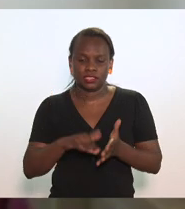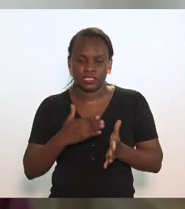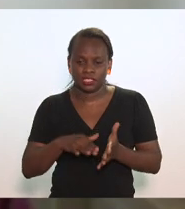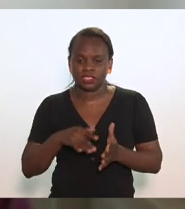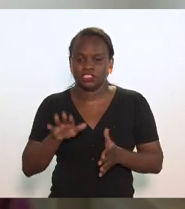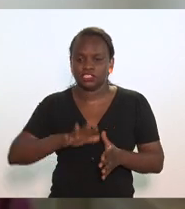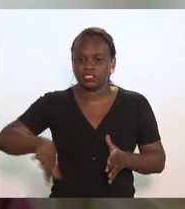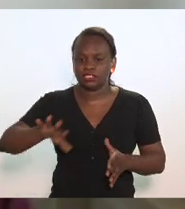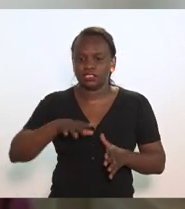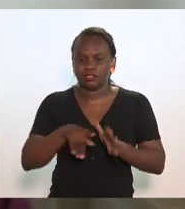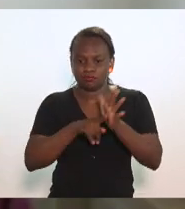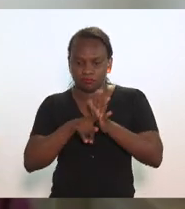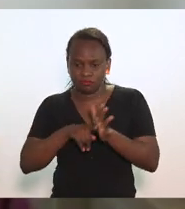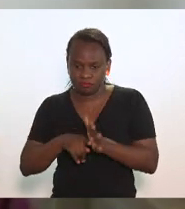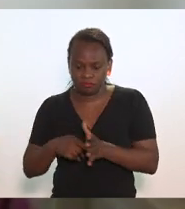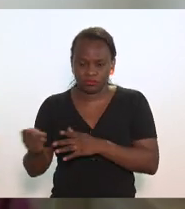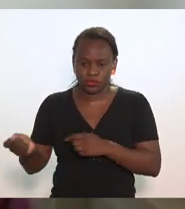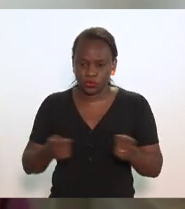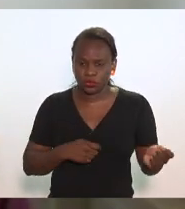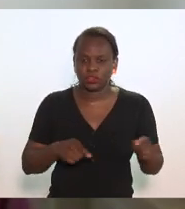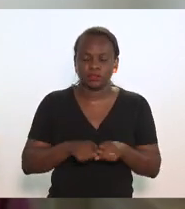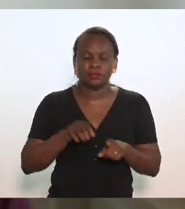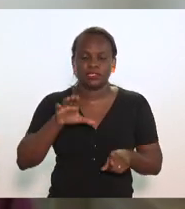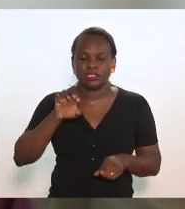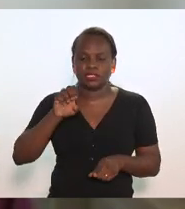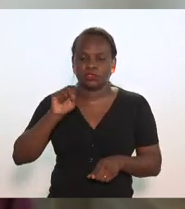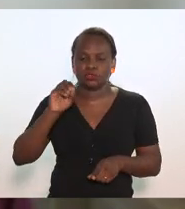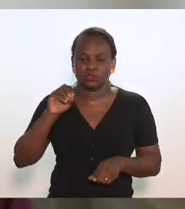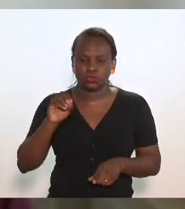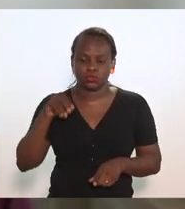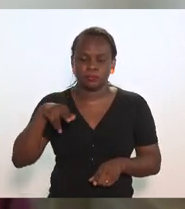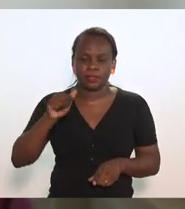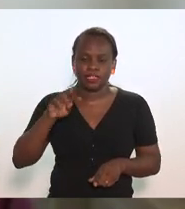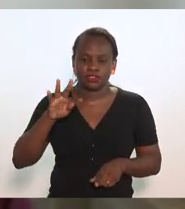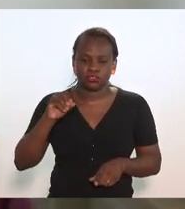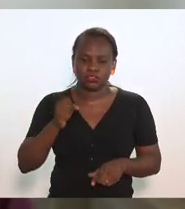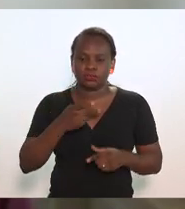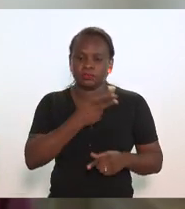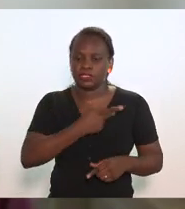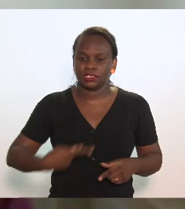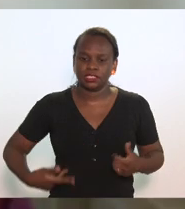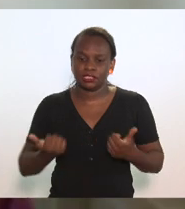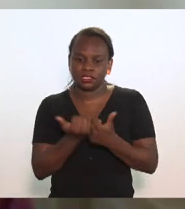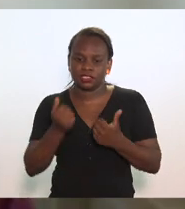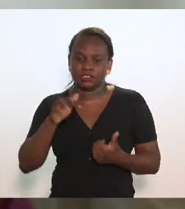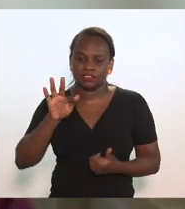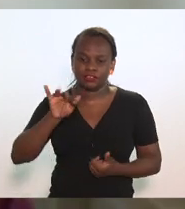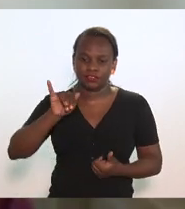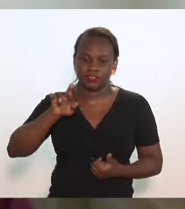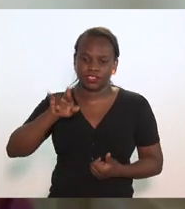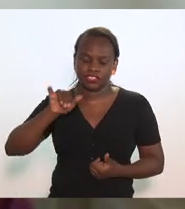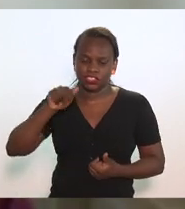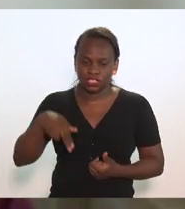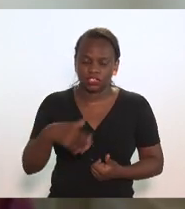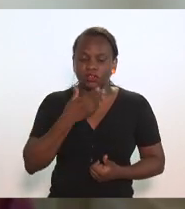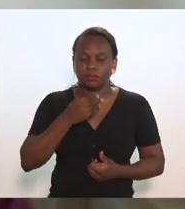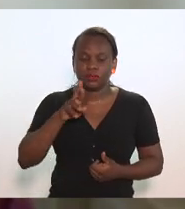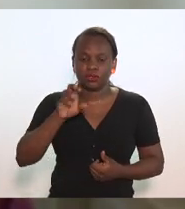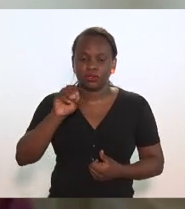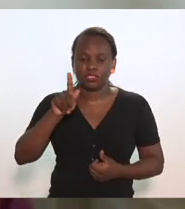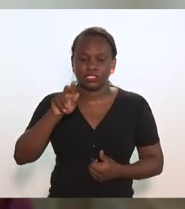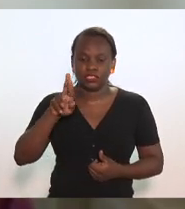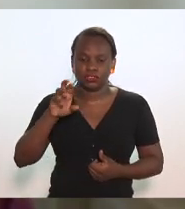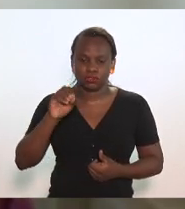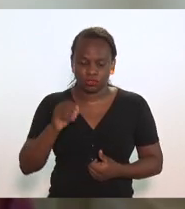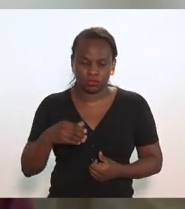do doutor Celso Matos, vice-presidente da Firjan, do doutor Rodrigo Barreto, gerente jurídico